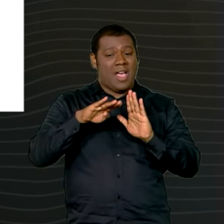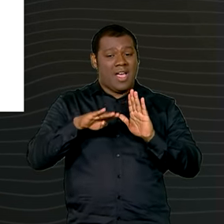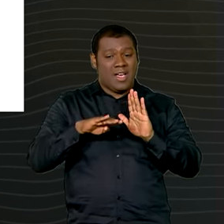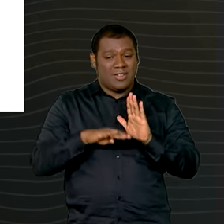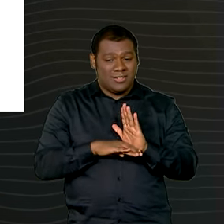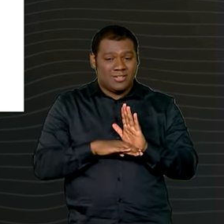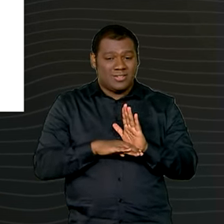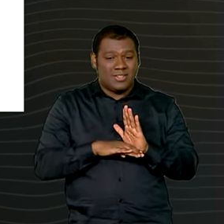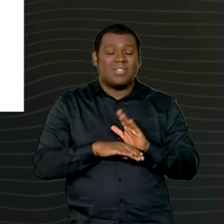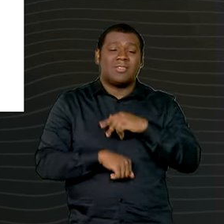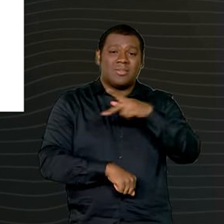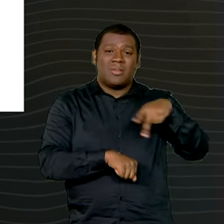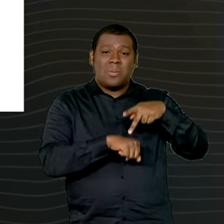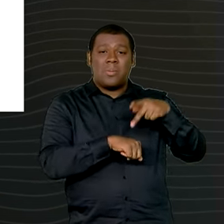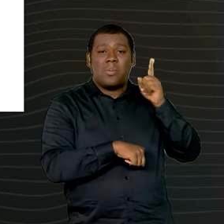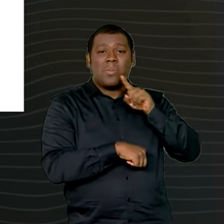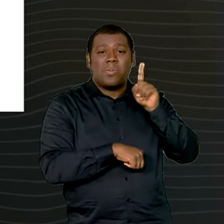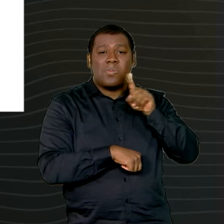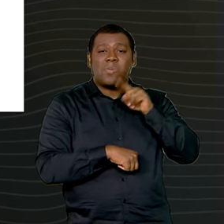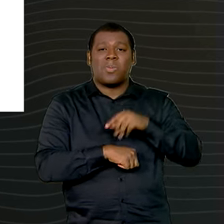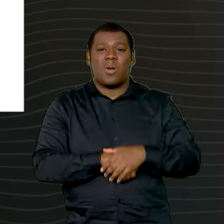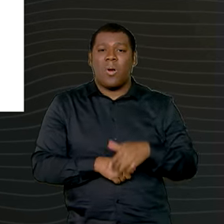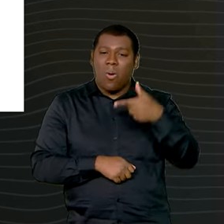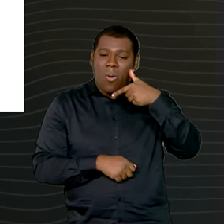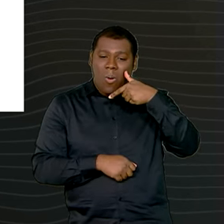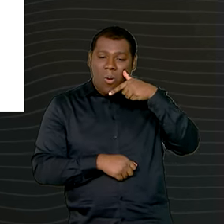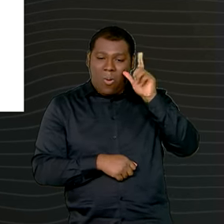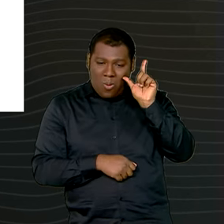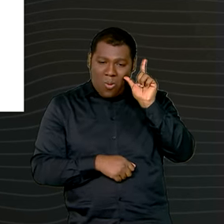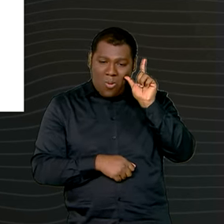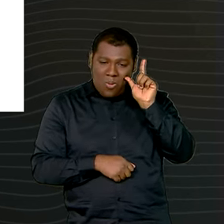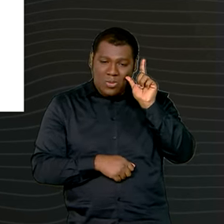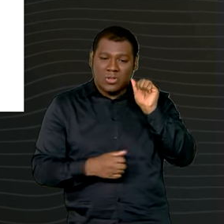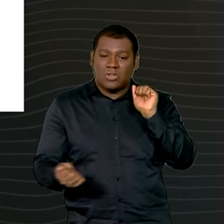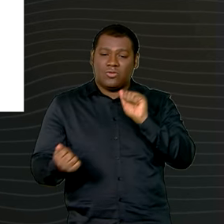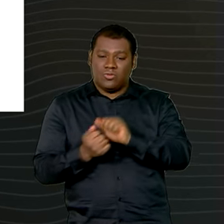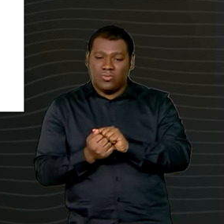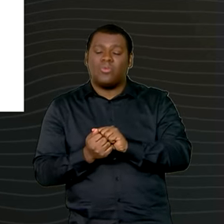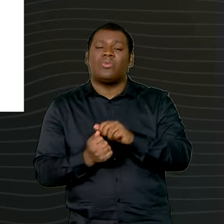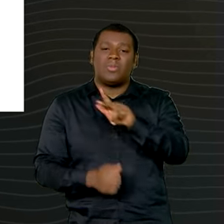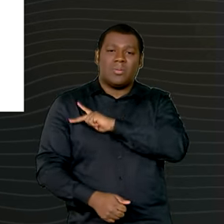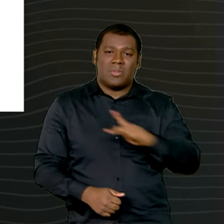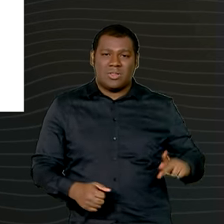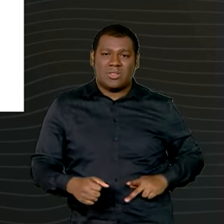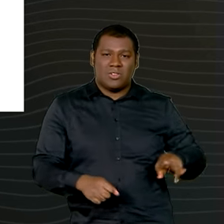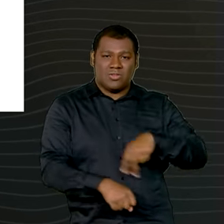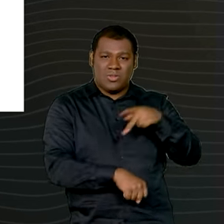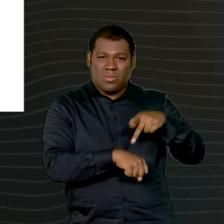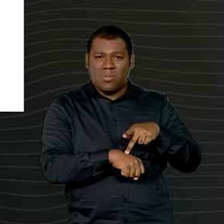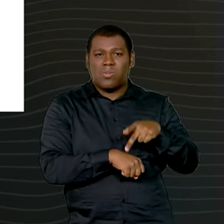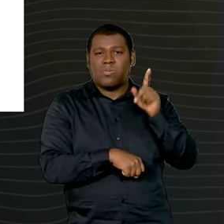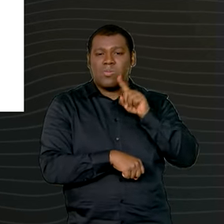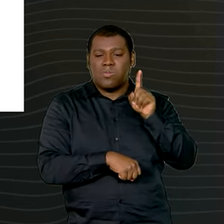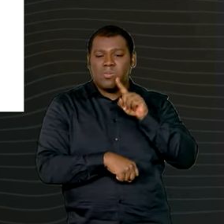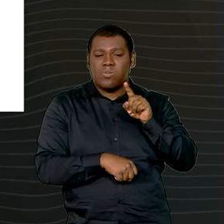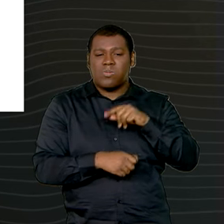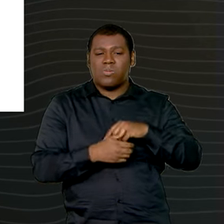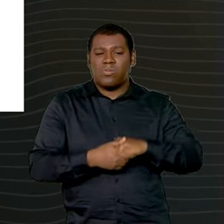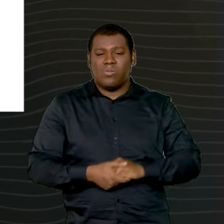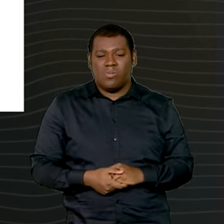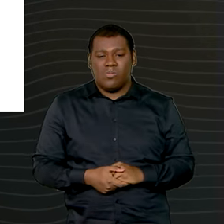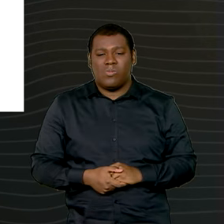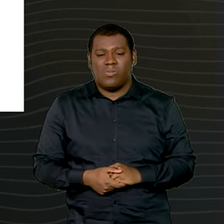em Washington ele ontem participou ao lado do presidente do banco interamericano de desenvolvimento Elon